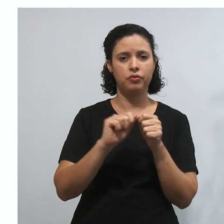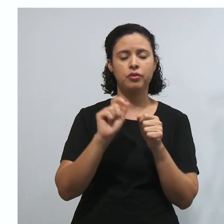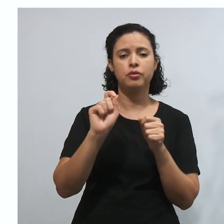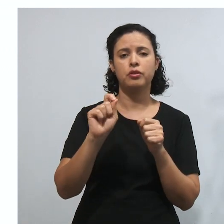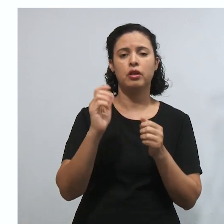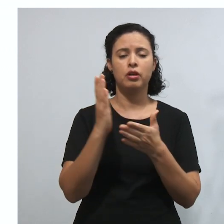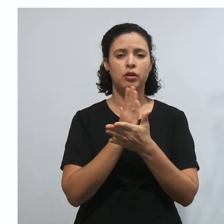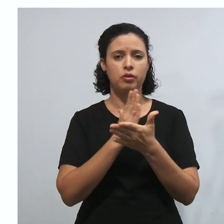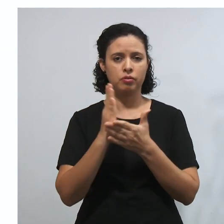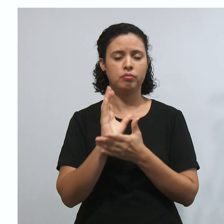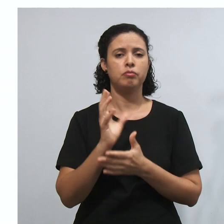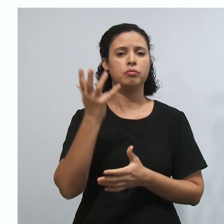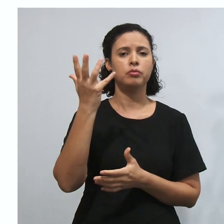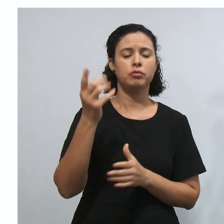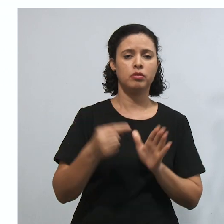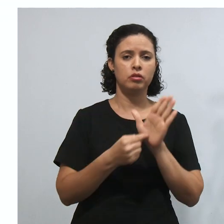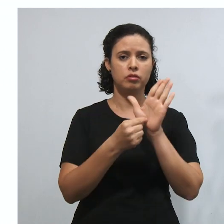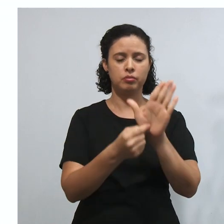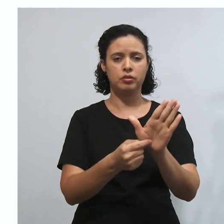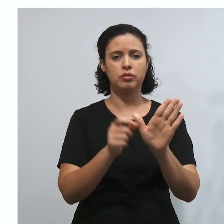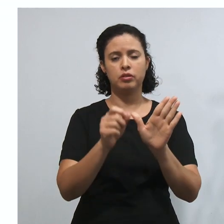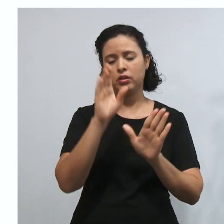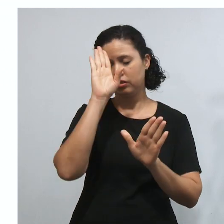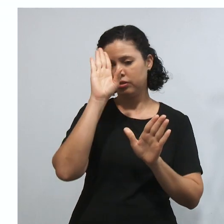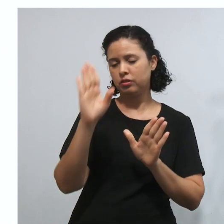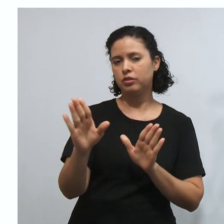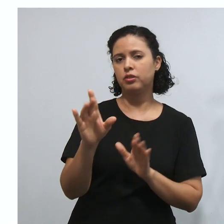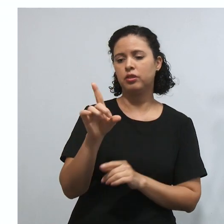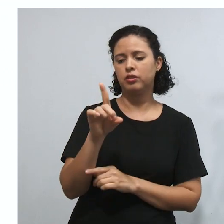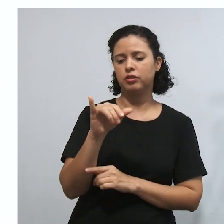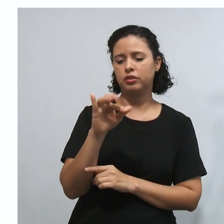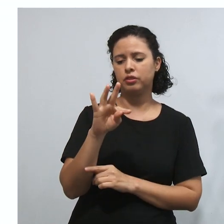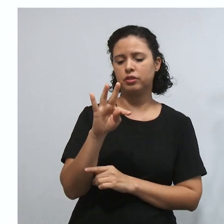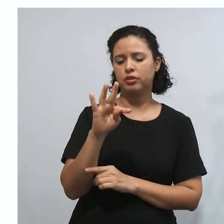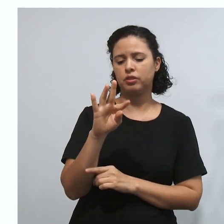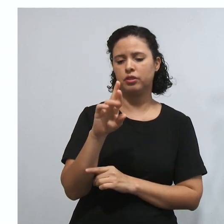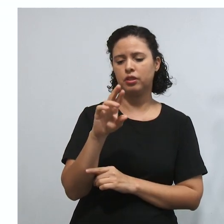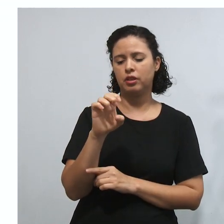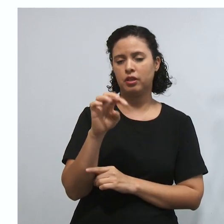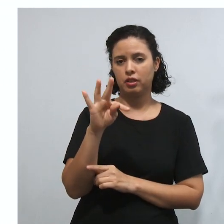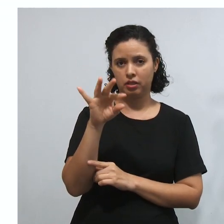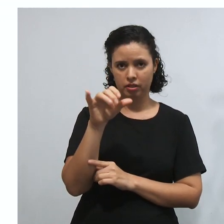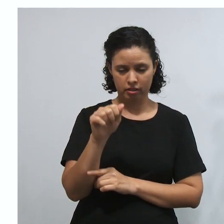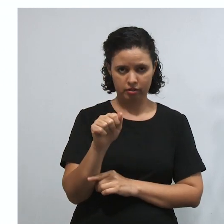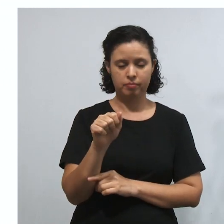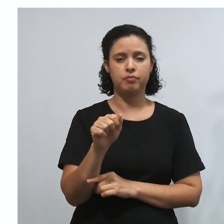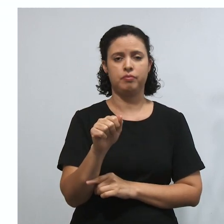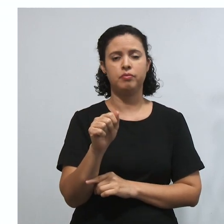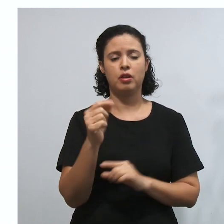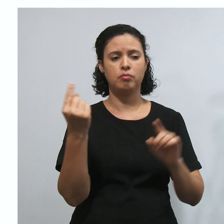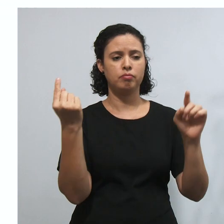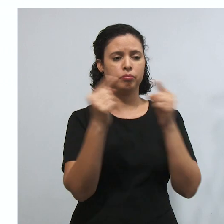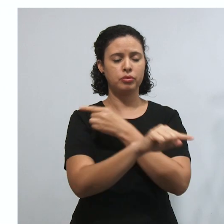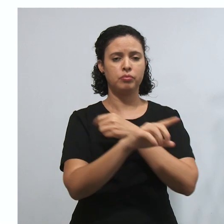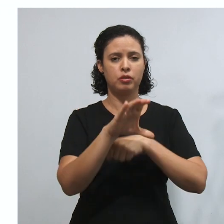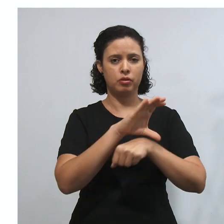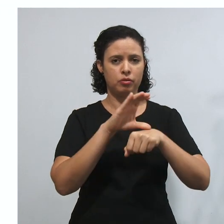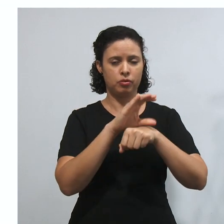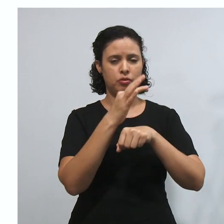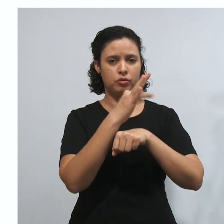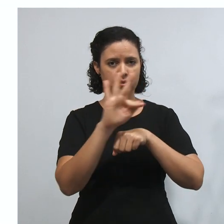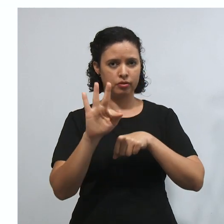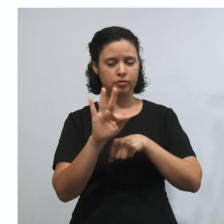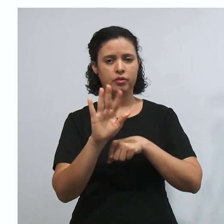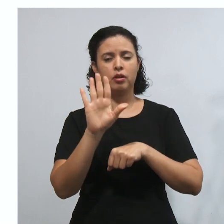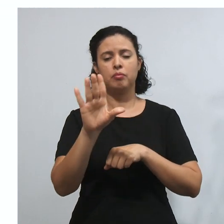ações, das quais destacamos a ação direta de inconstitucionalidade. Mas nós temos outras, como, por exemplo, a